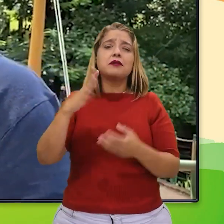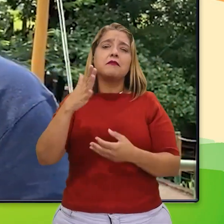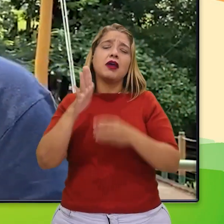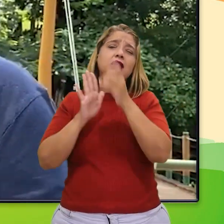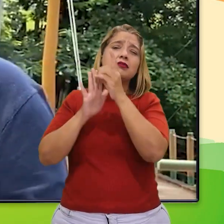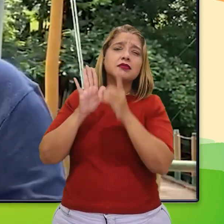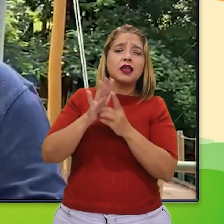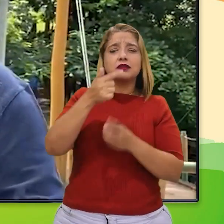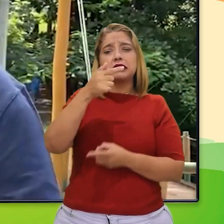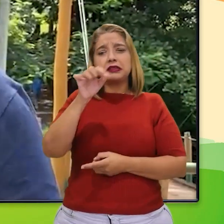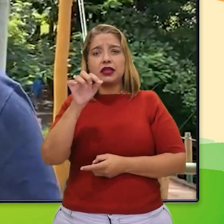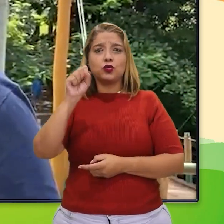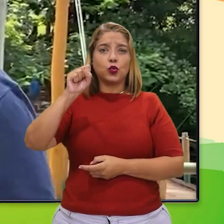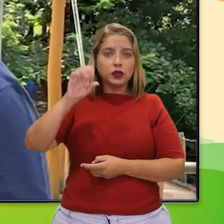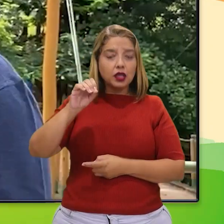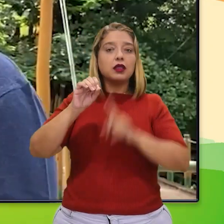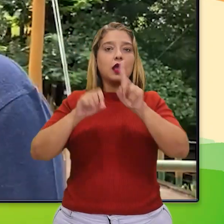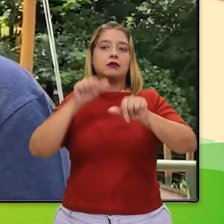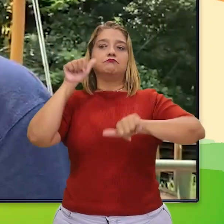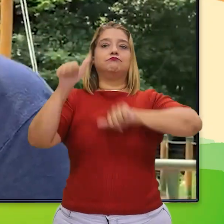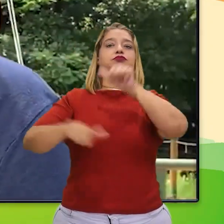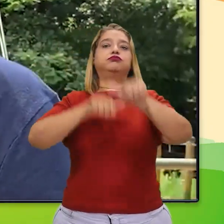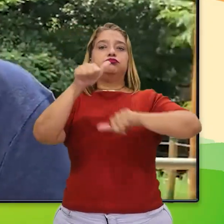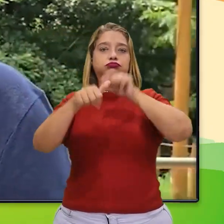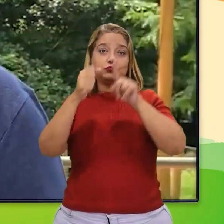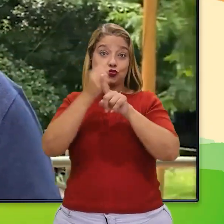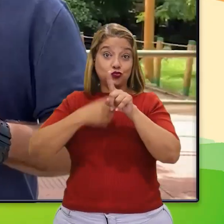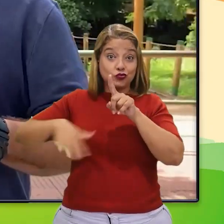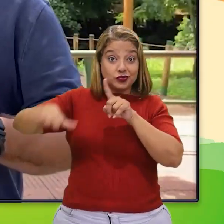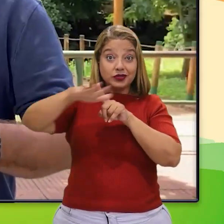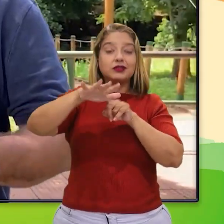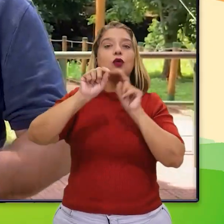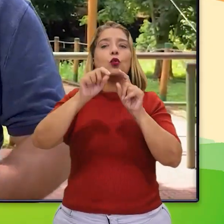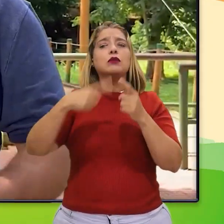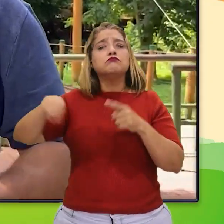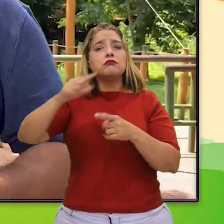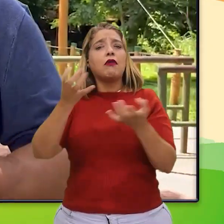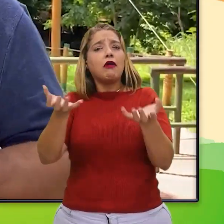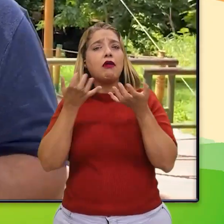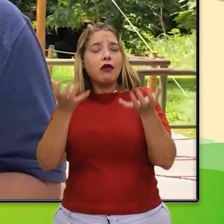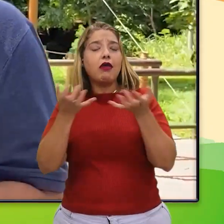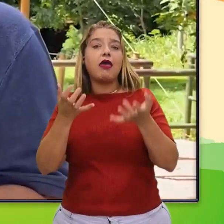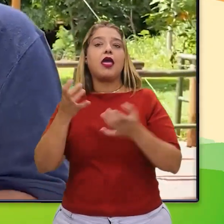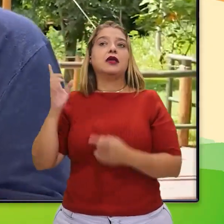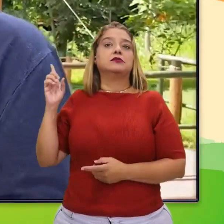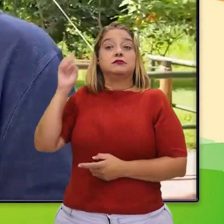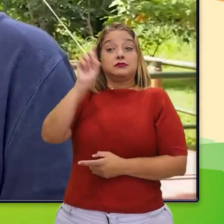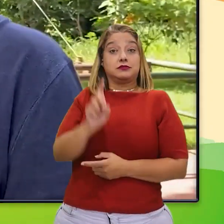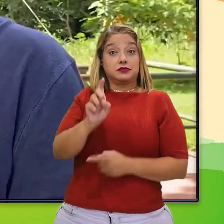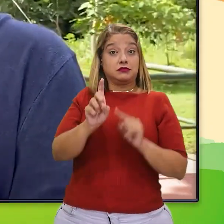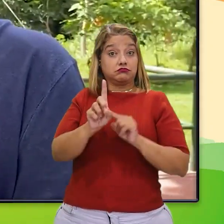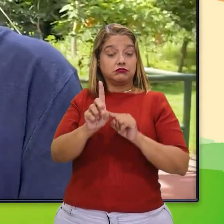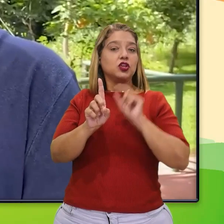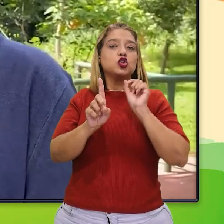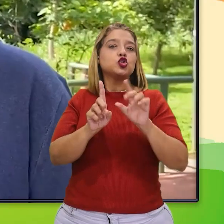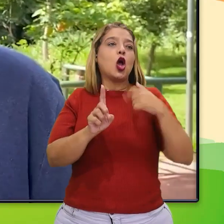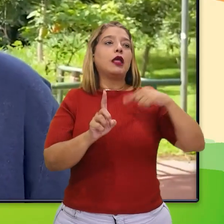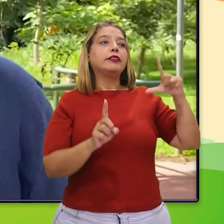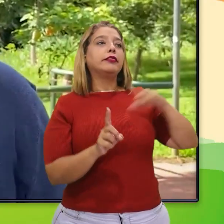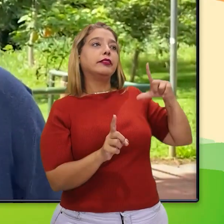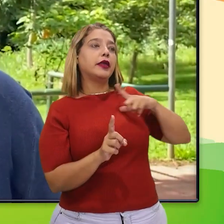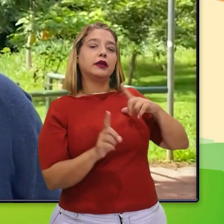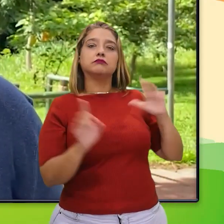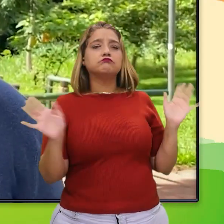70, 80, onde ocorreu uma mudança da sociedade. A sociedade passou a querer ser ao invés de só ter.